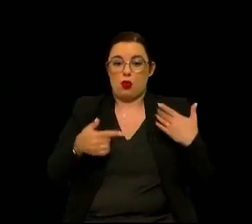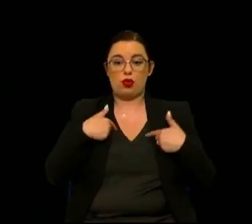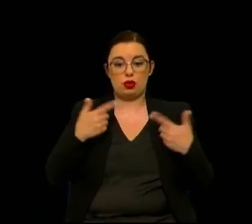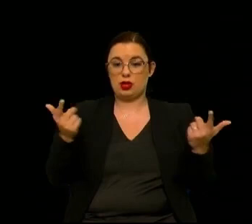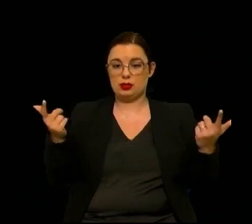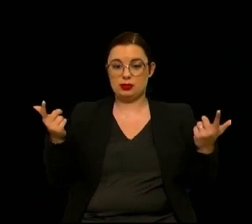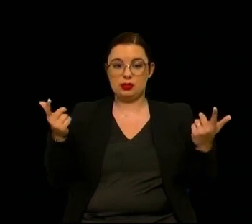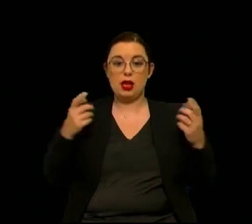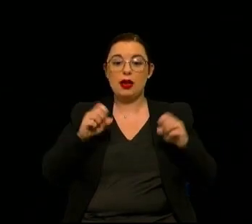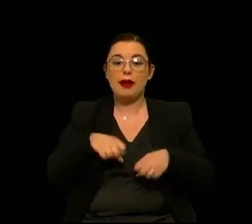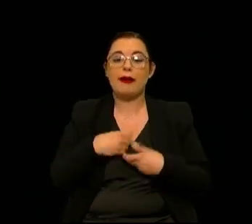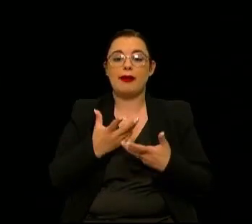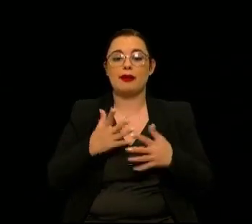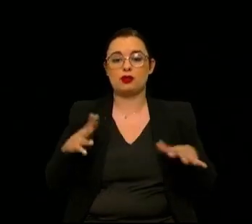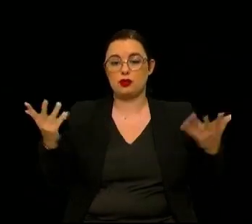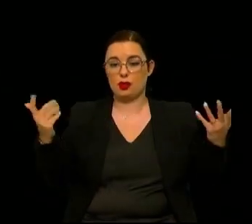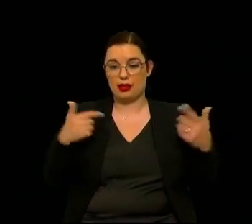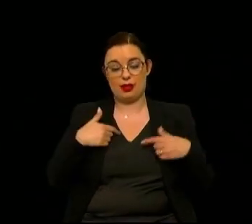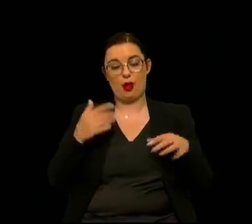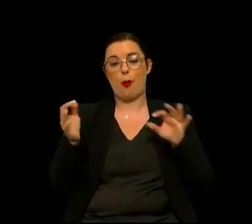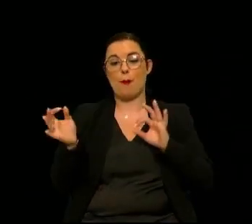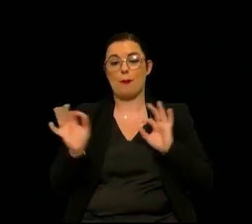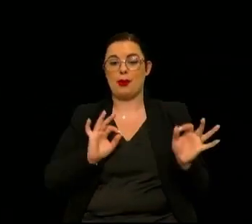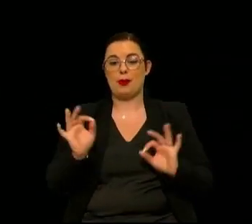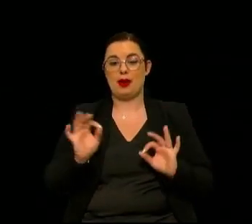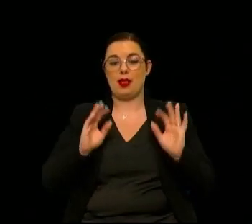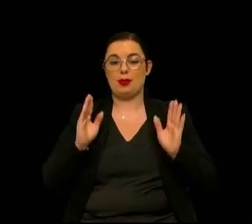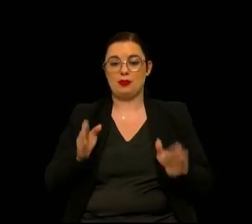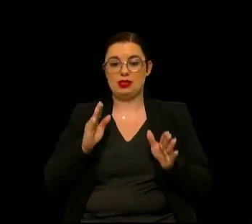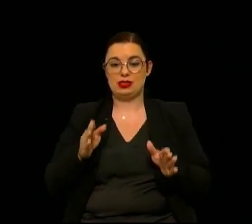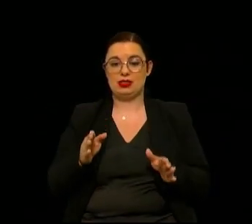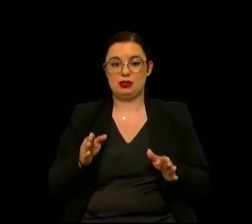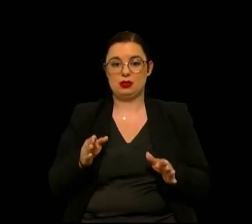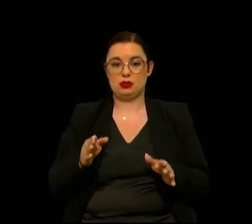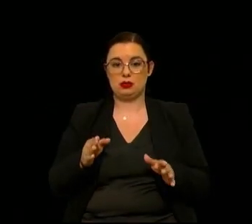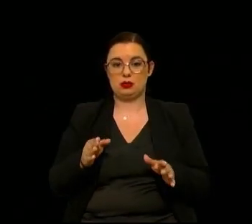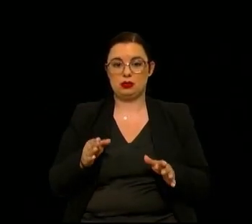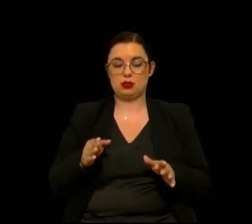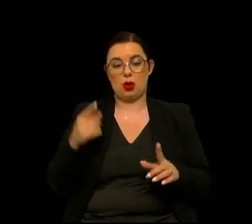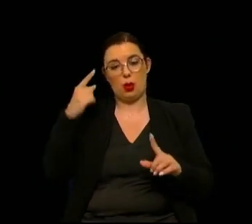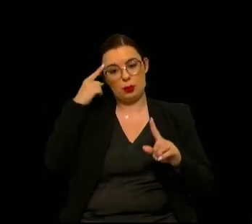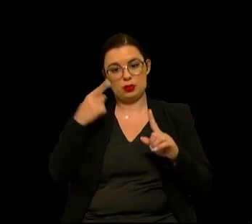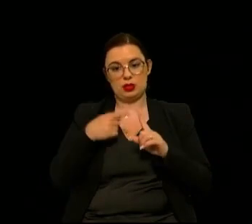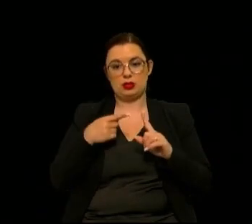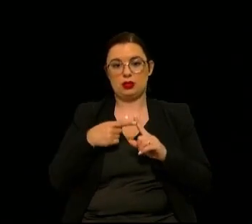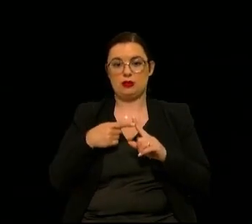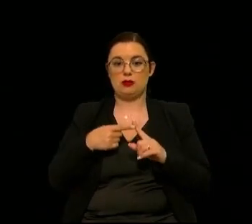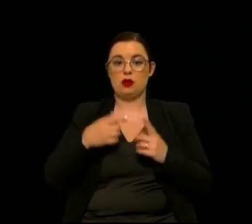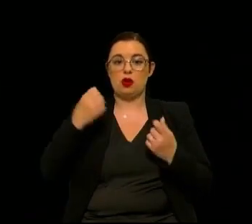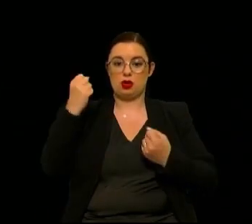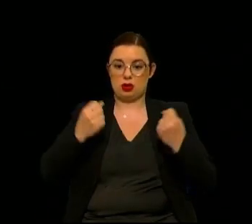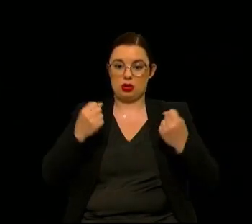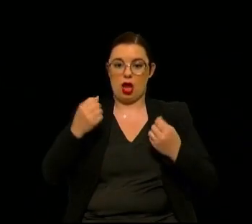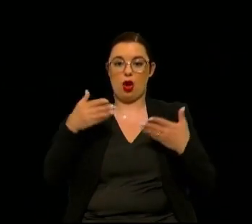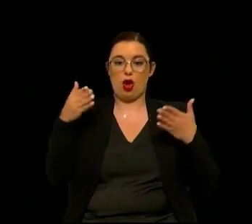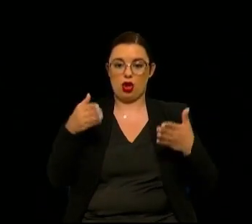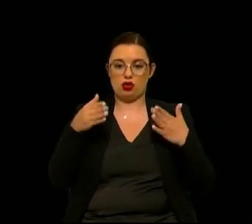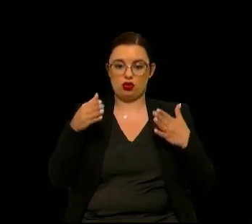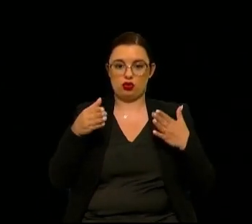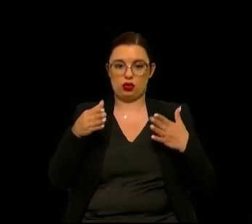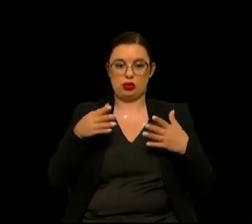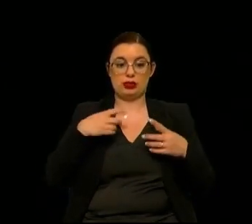Eu não sei qual vai ser a minha reação e tem que estar preparado para que um veículo com ajudas autónomas à